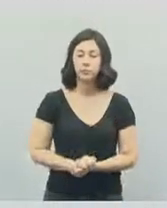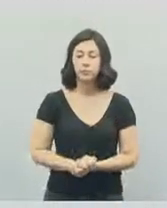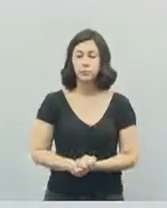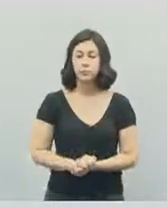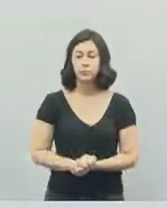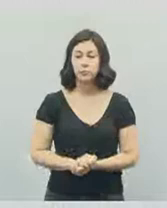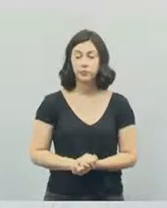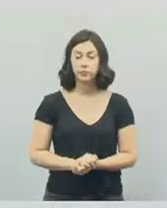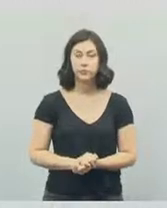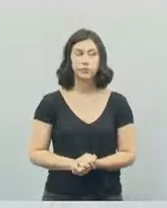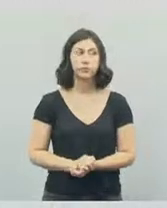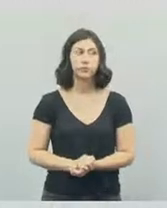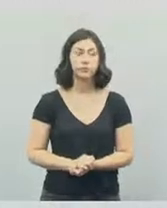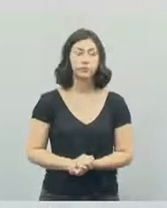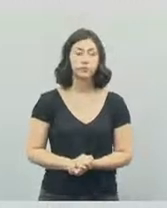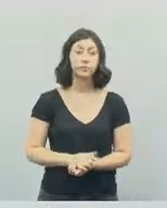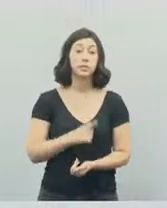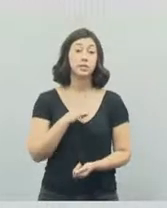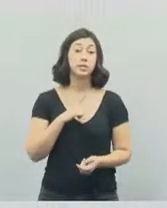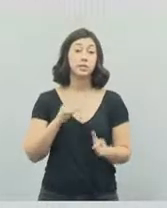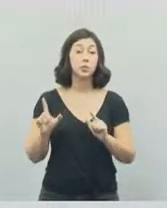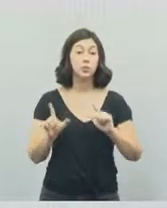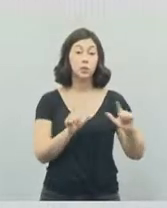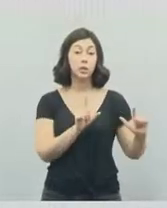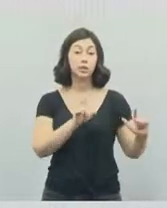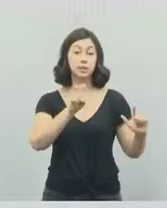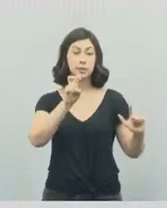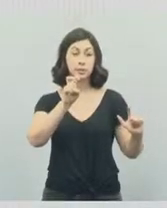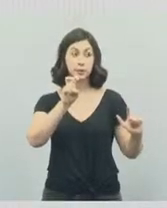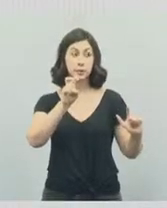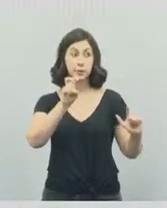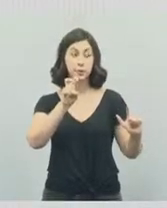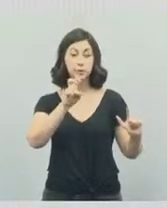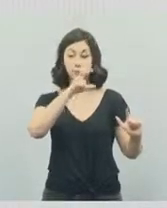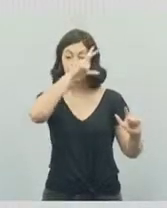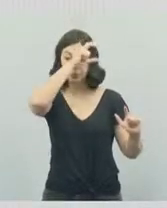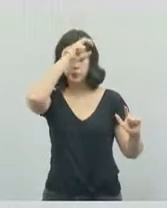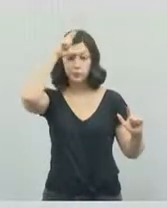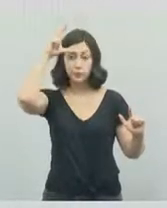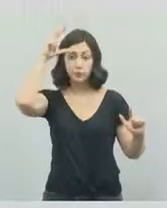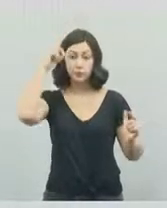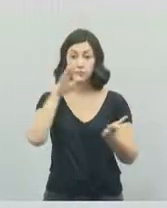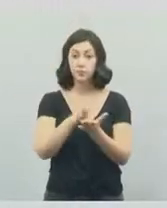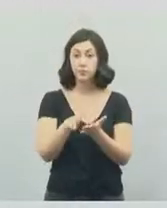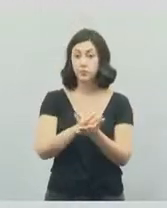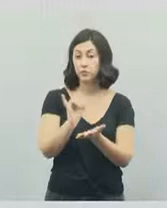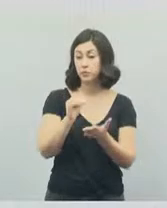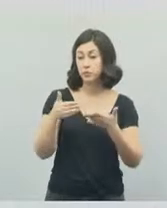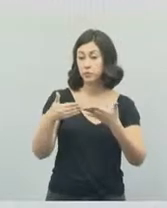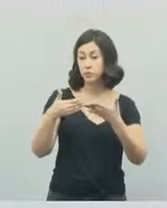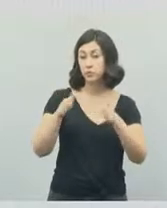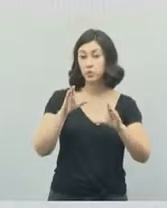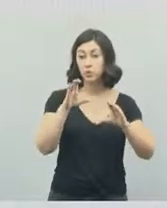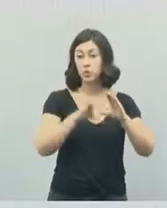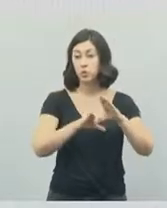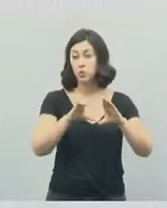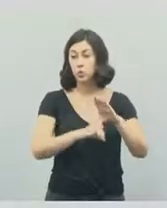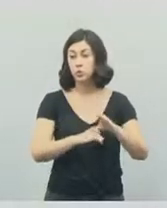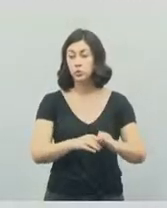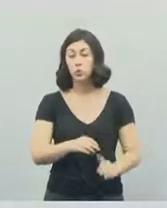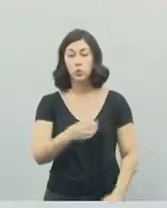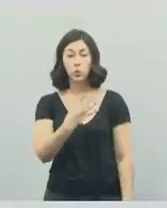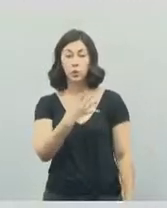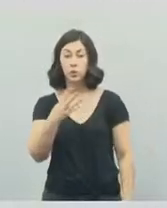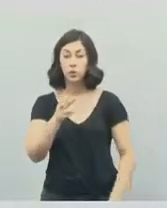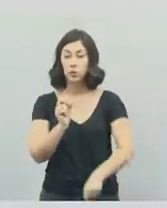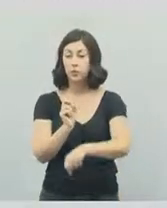Nós temos o slide 5, a Prefeitura de Jacareí abriu um concurso público. São 44